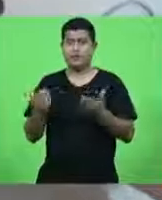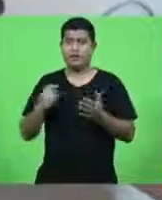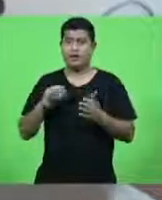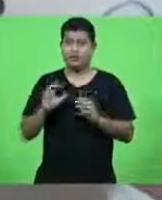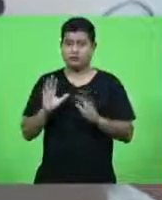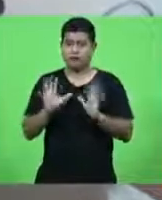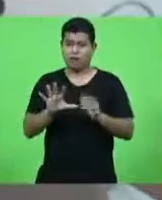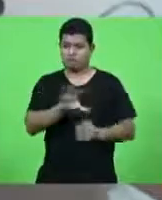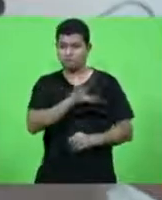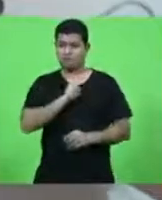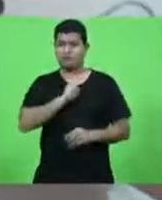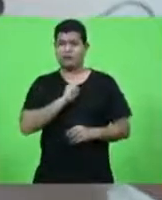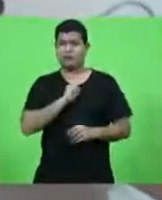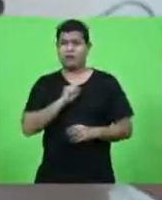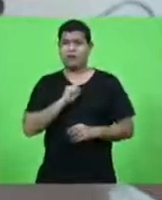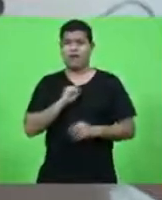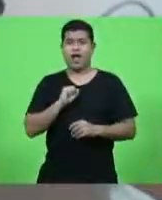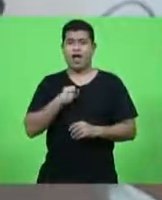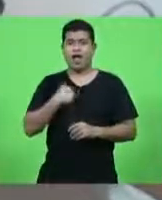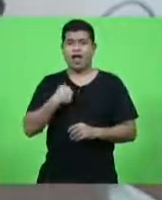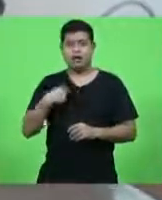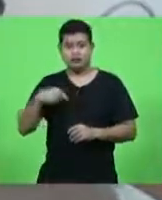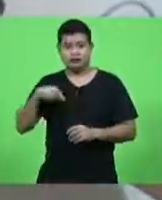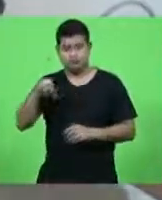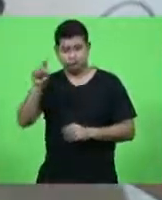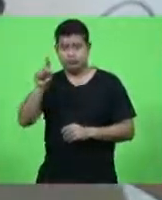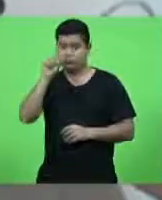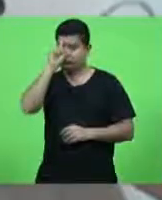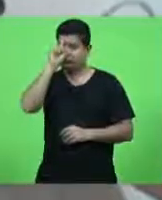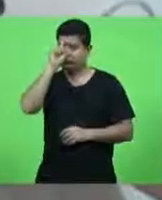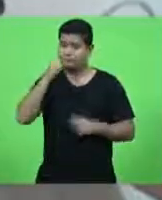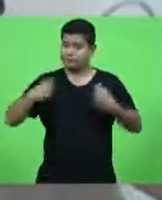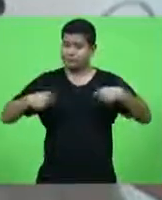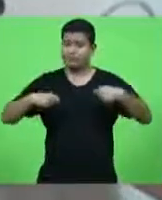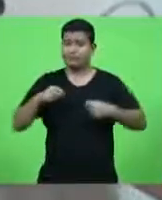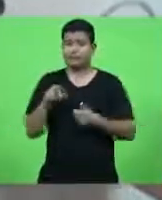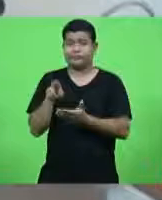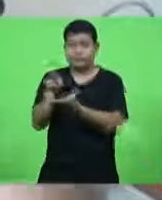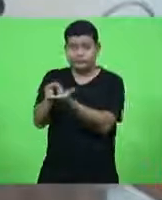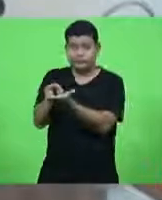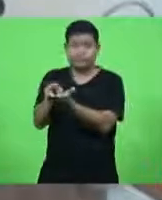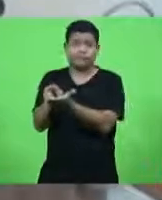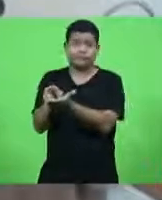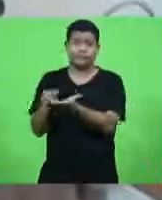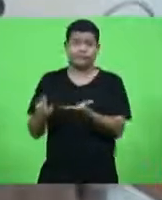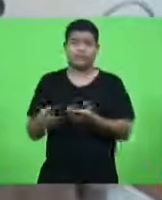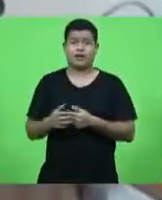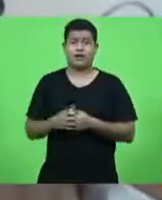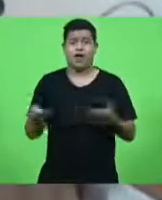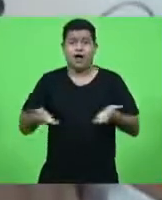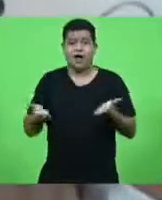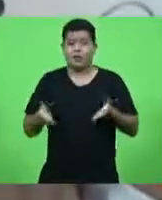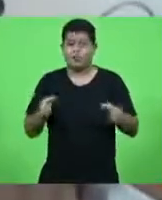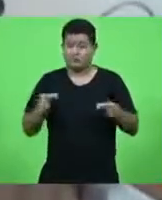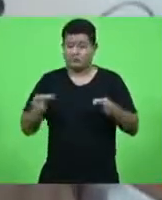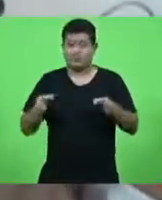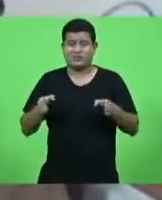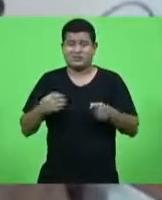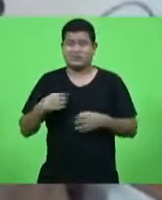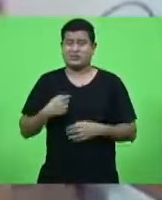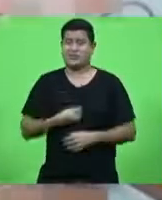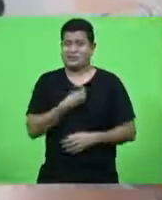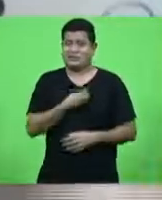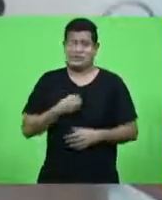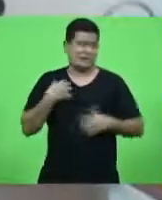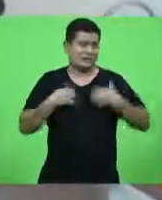vítima doméstica fui uma vítima hospitalar nós estamos vivendo numa situação desesperadora eu acho que todos